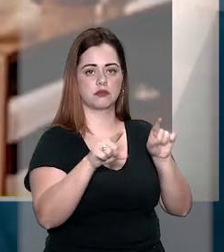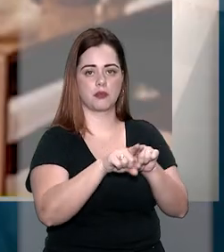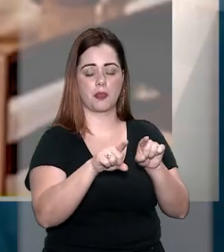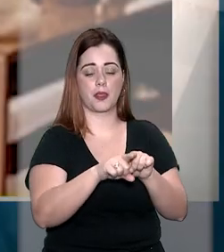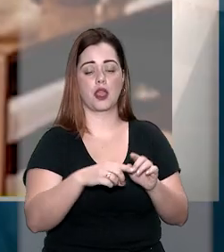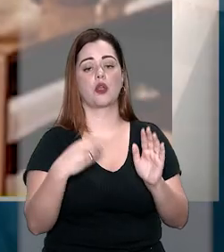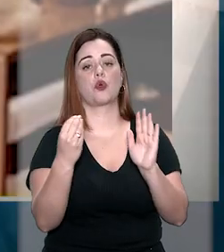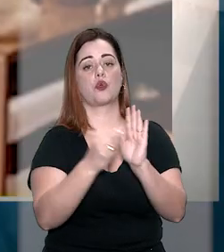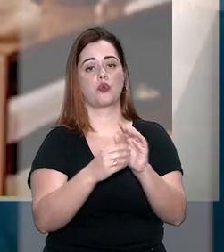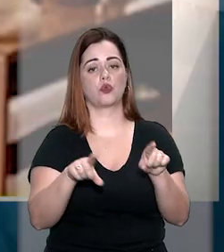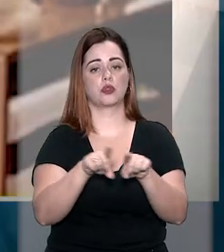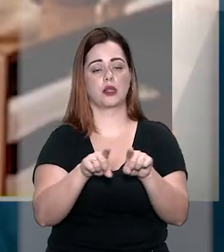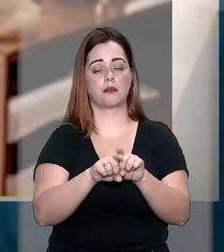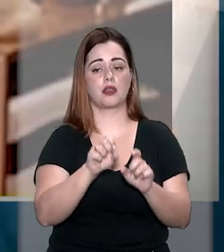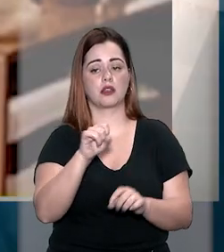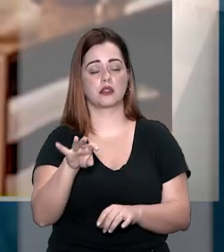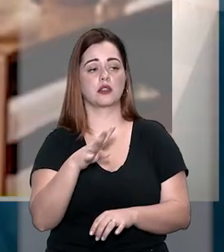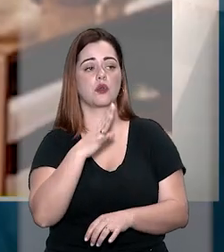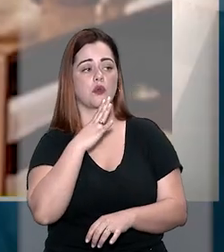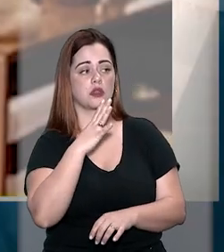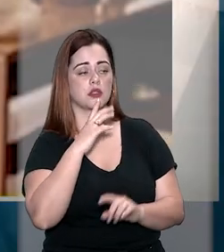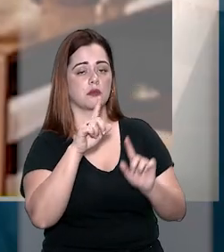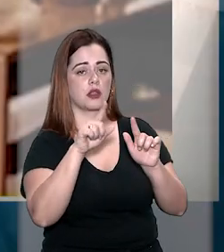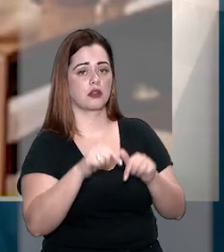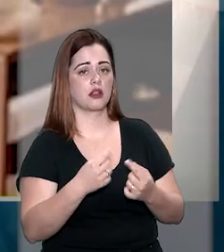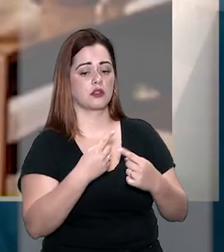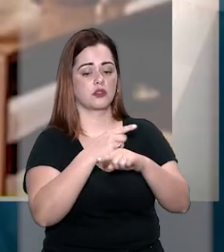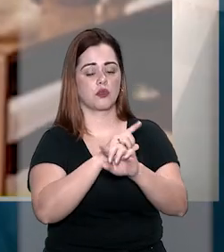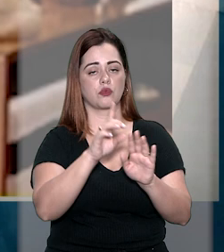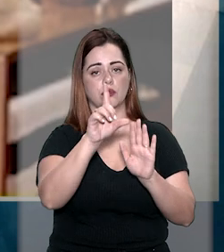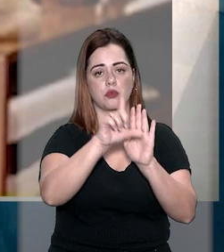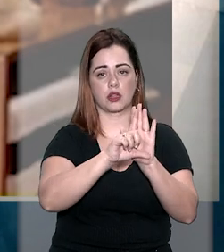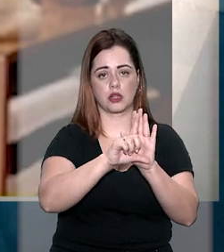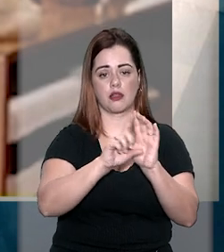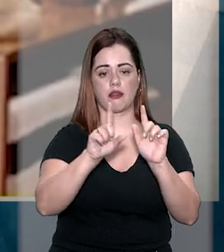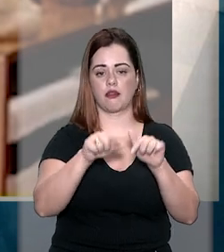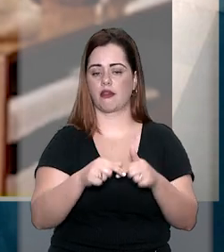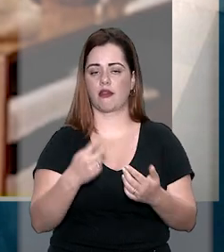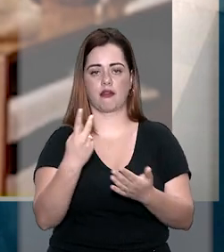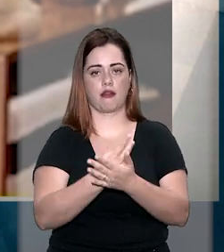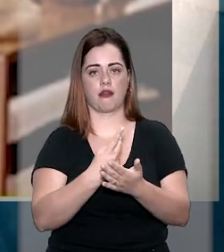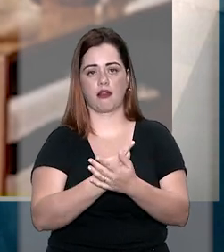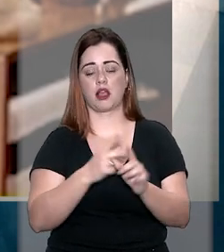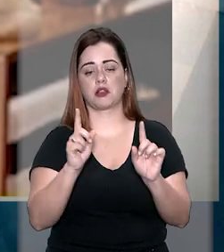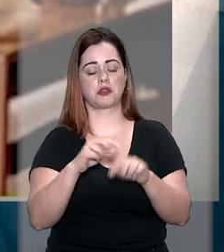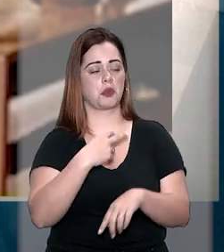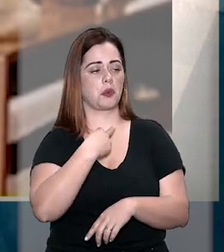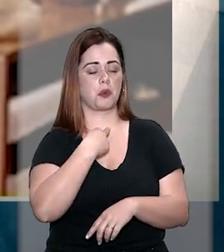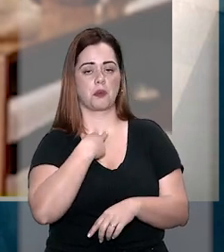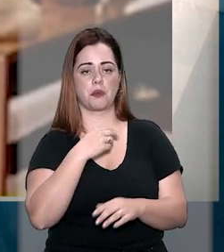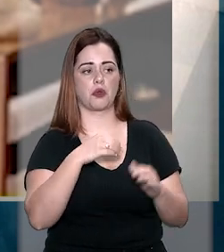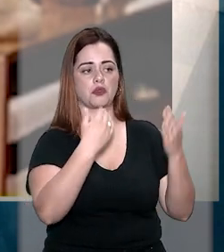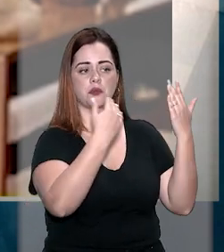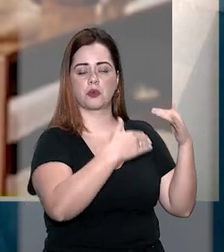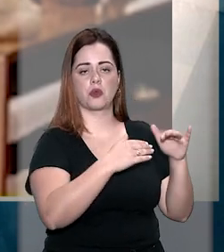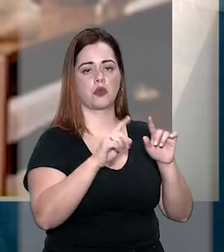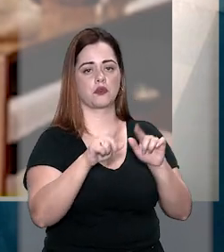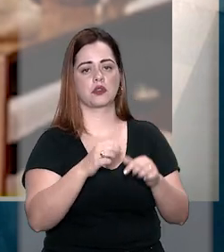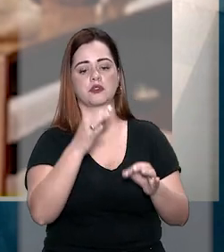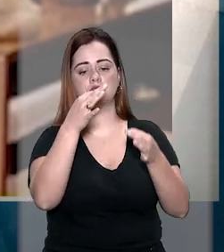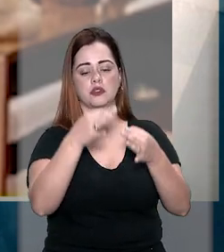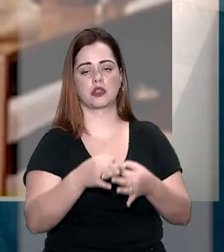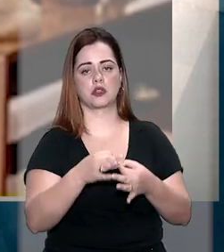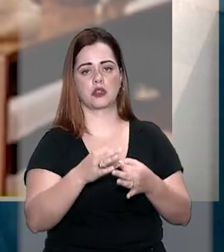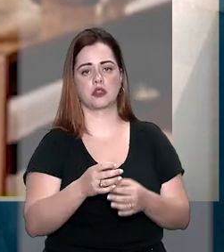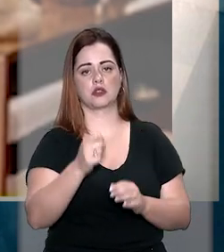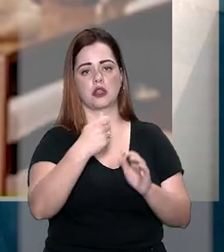ministro acrescentou que se o reconhecimento for feito em desacordo com a lei, será invalidado e não poderá lastrear juízo de